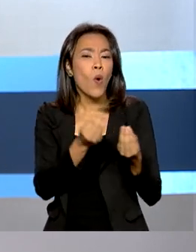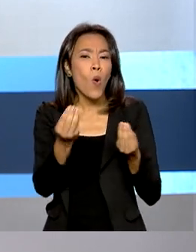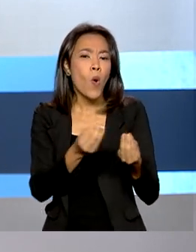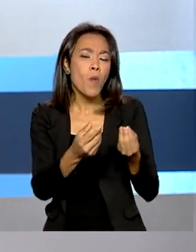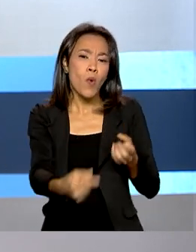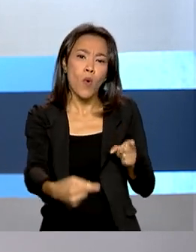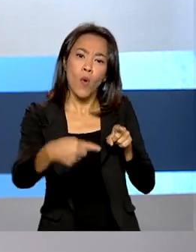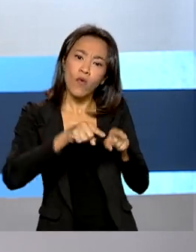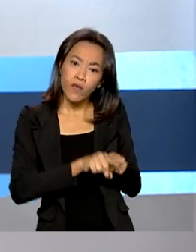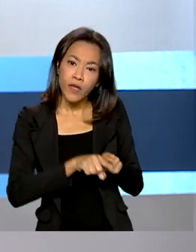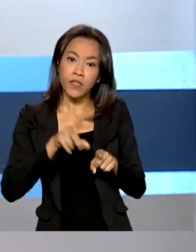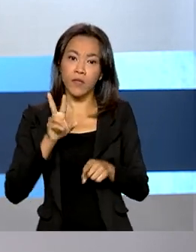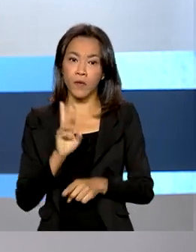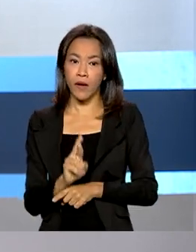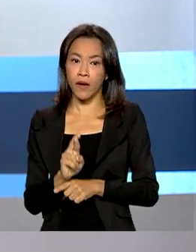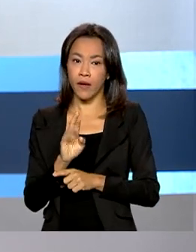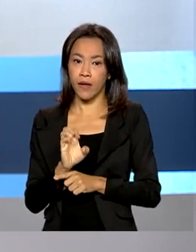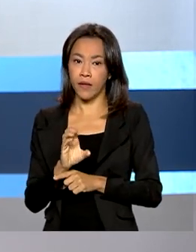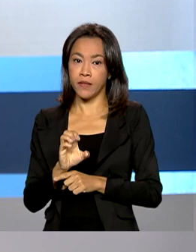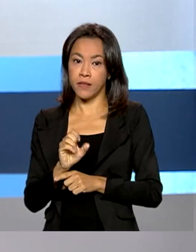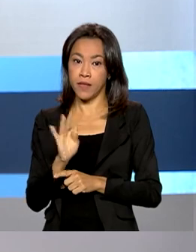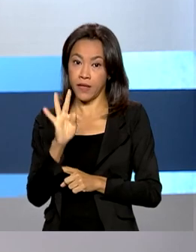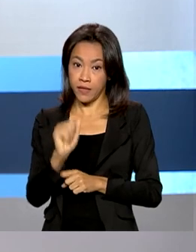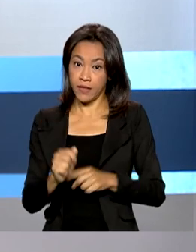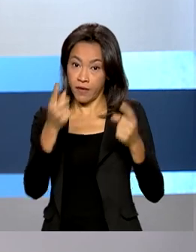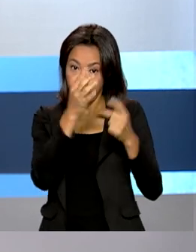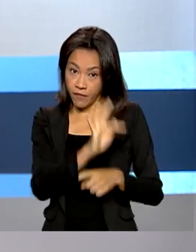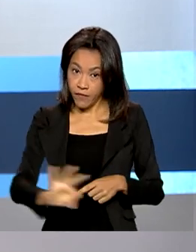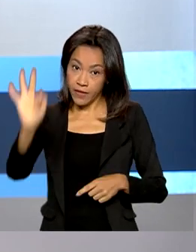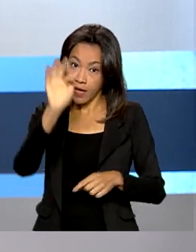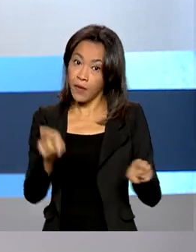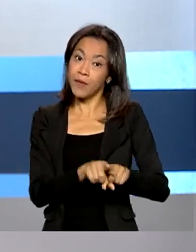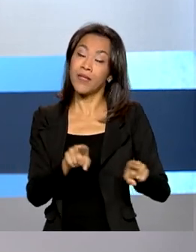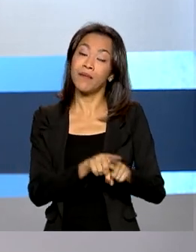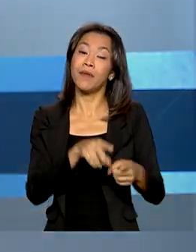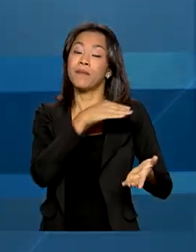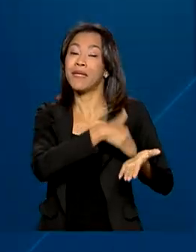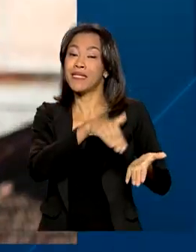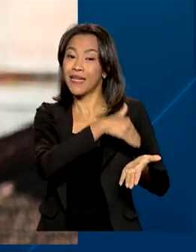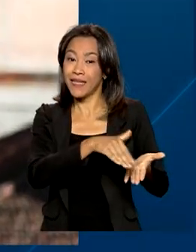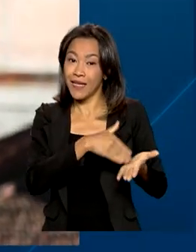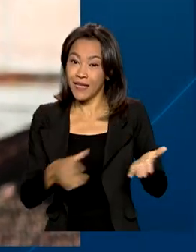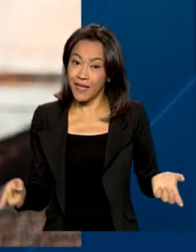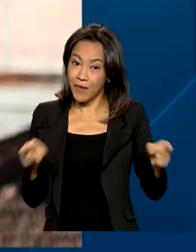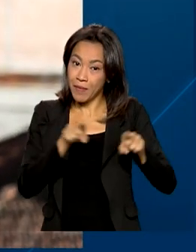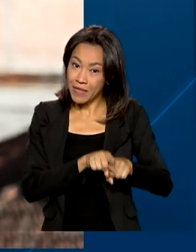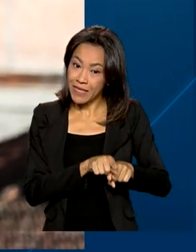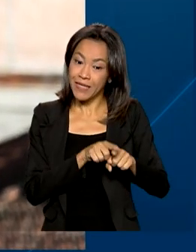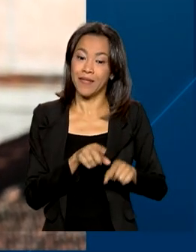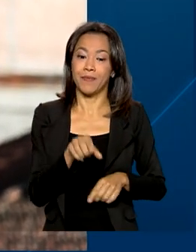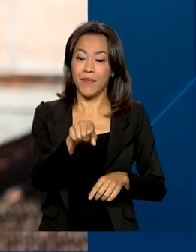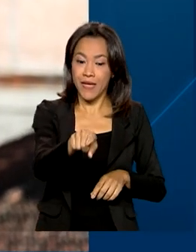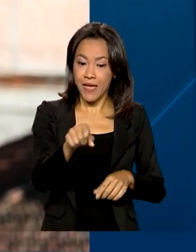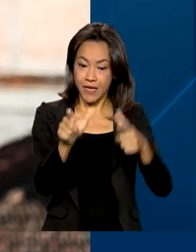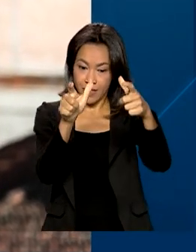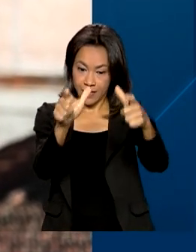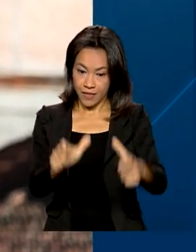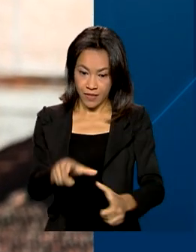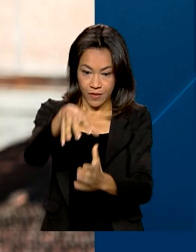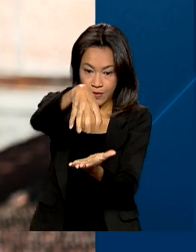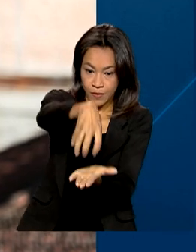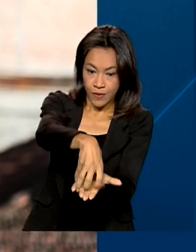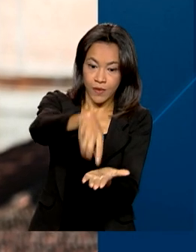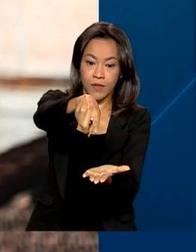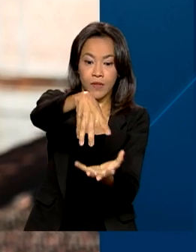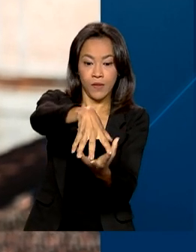entre a Receita Federal e a Secretaria Nacional de Promoção da Pessoa Idosa. O LAR São Vicente de Paula de